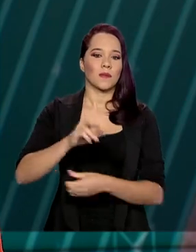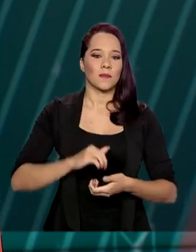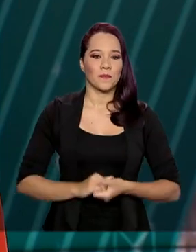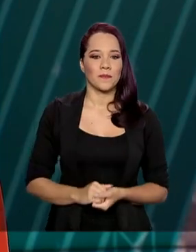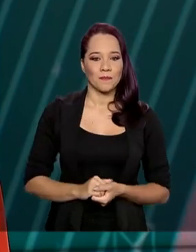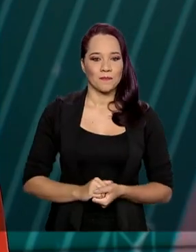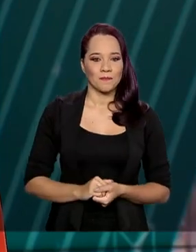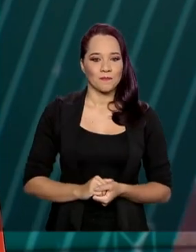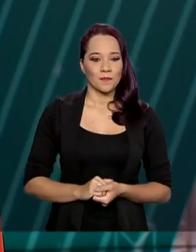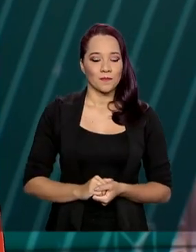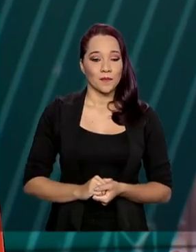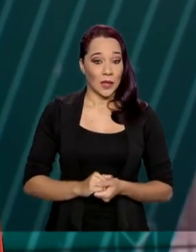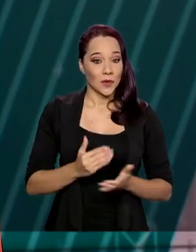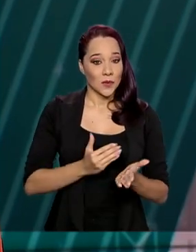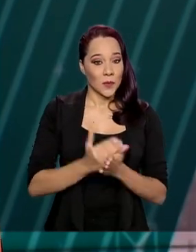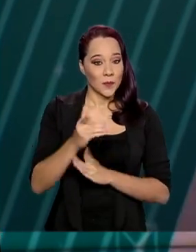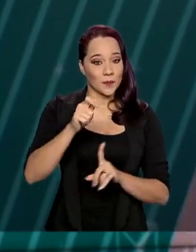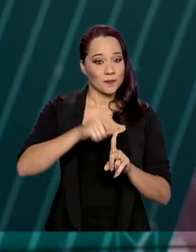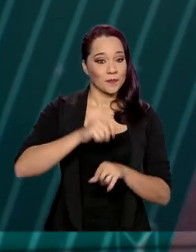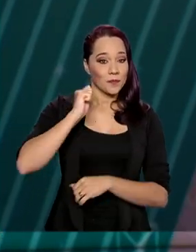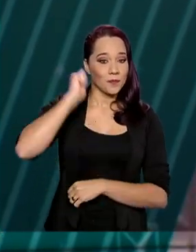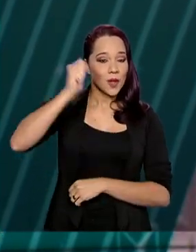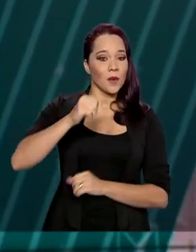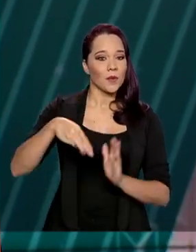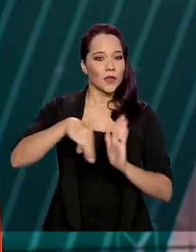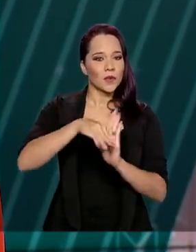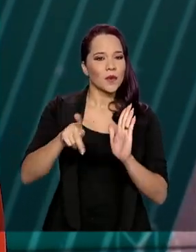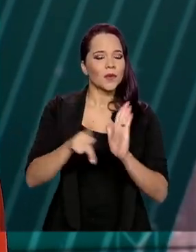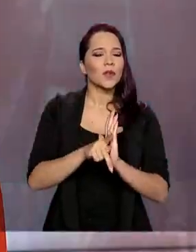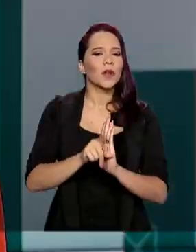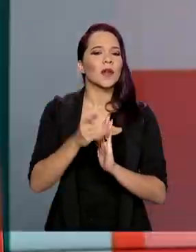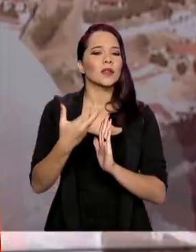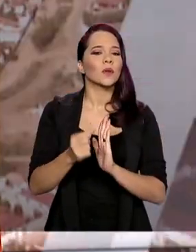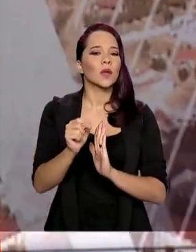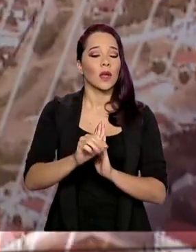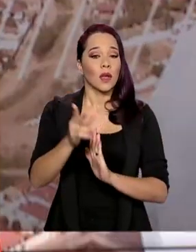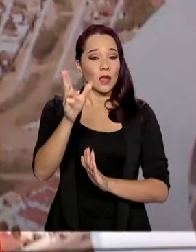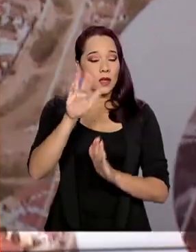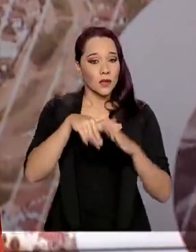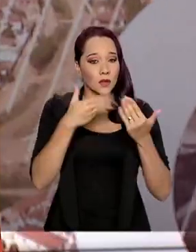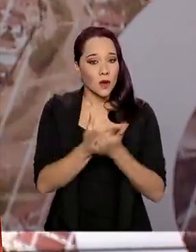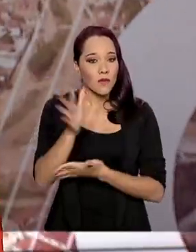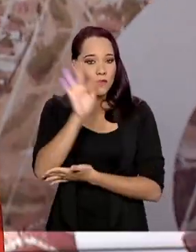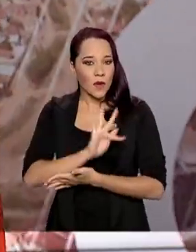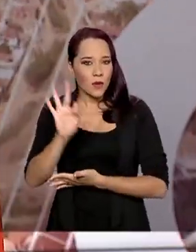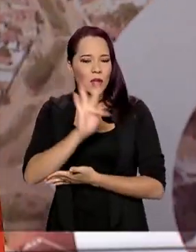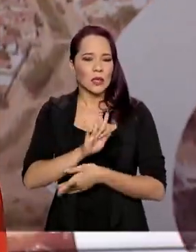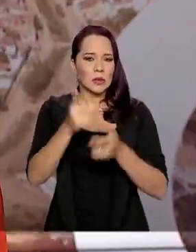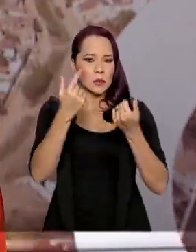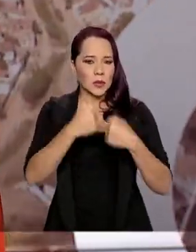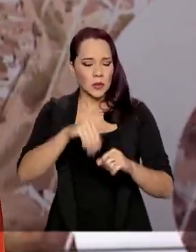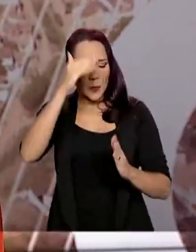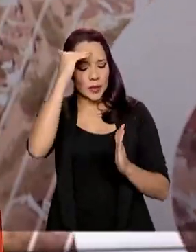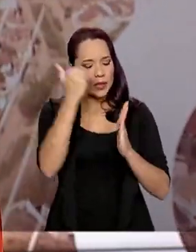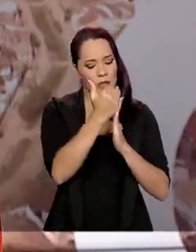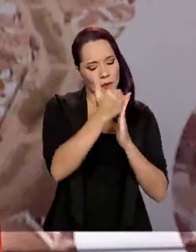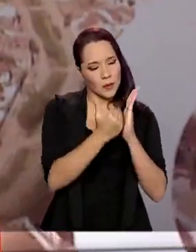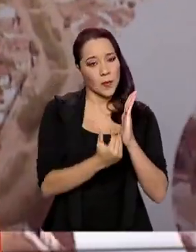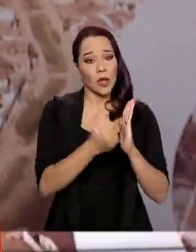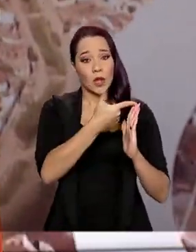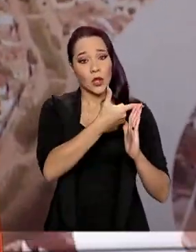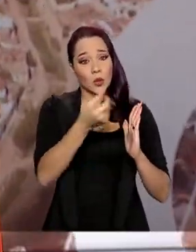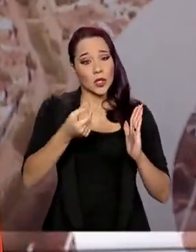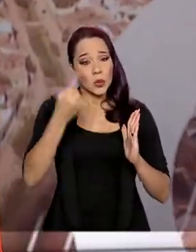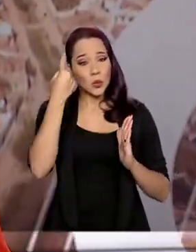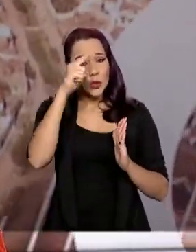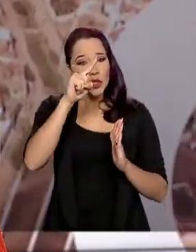Desde abril, uma medida provisória permite que escolas e universidades fiquem dispensadas de cumprir o mínimo de 200